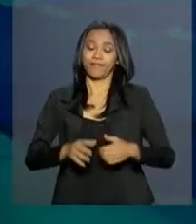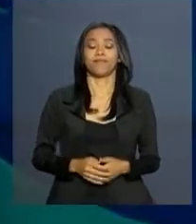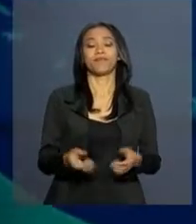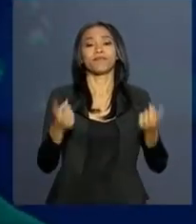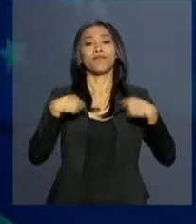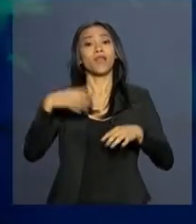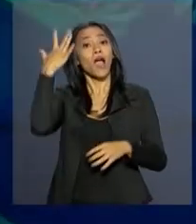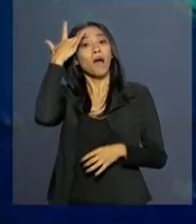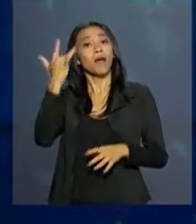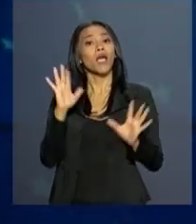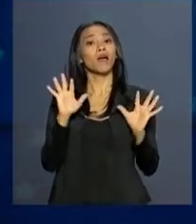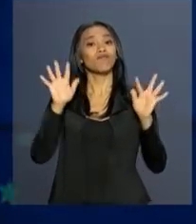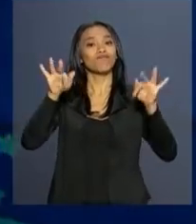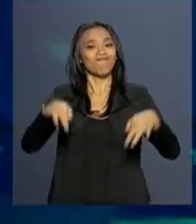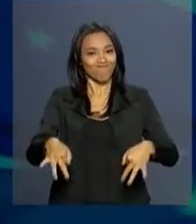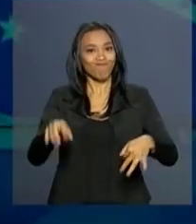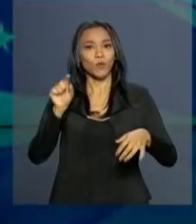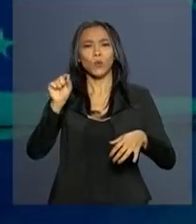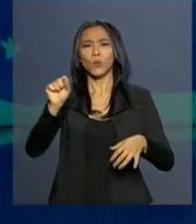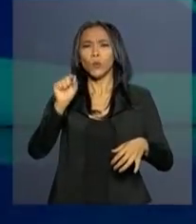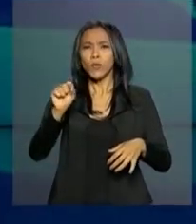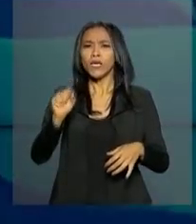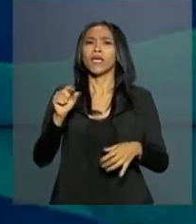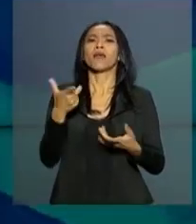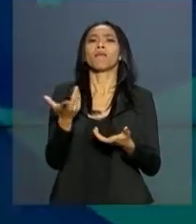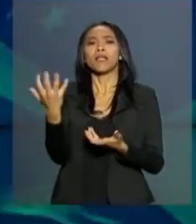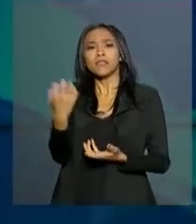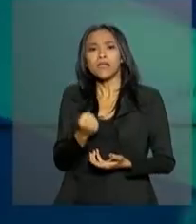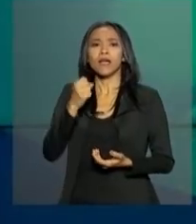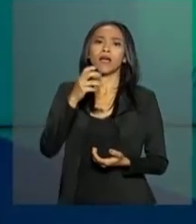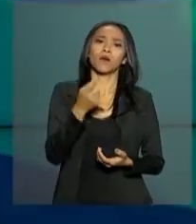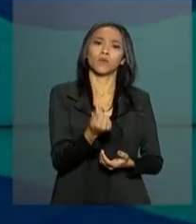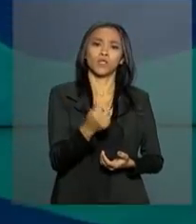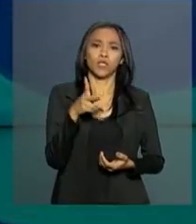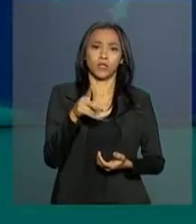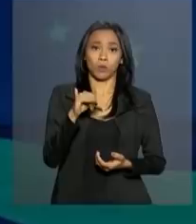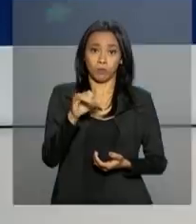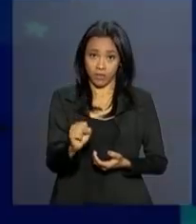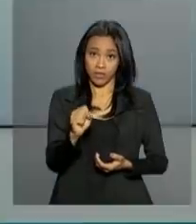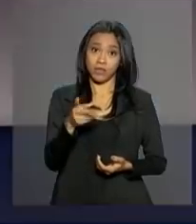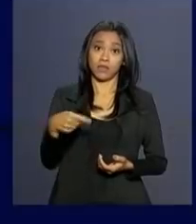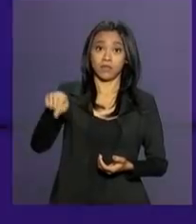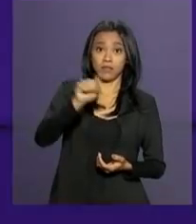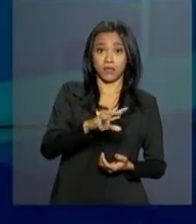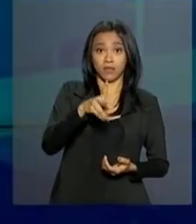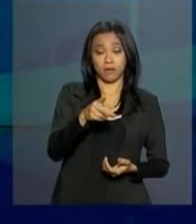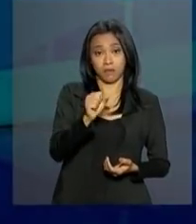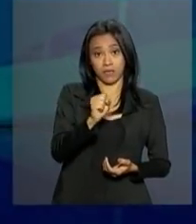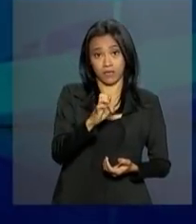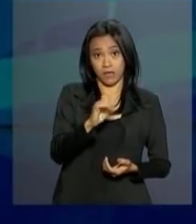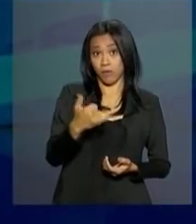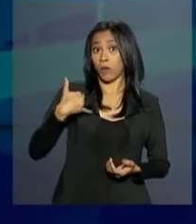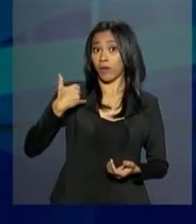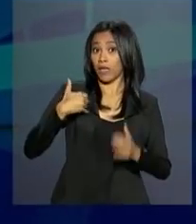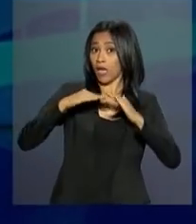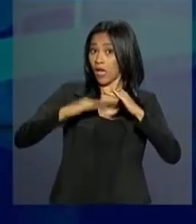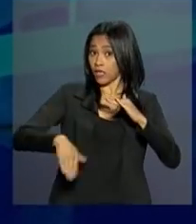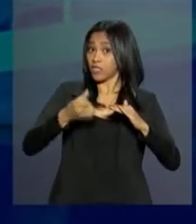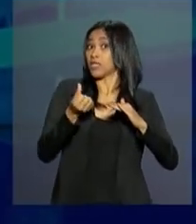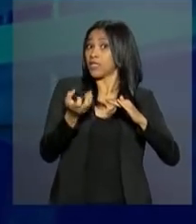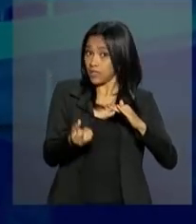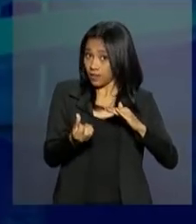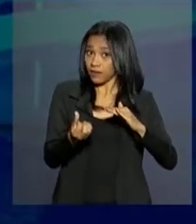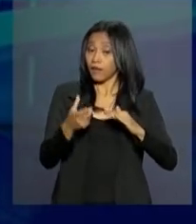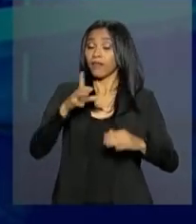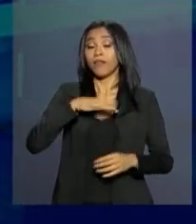Termina amanhã o prazo para os cotistas do PIS-PASEP com menos de 60 anos sacarem o benefício. Tem direito